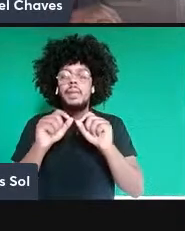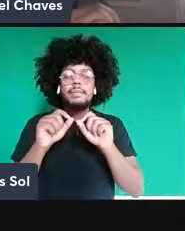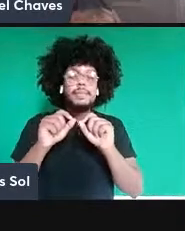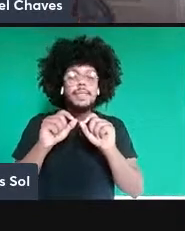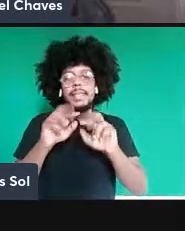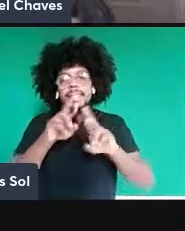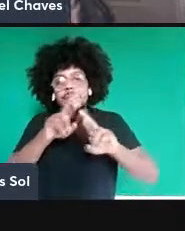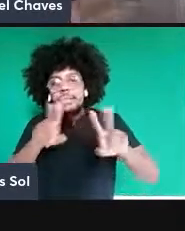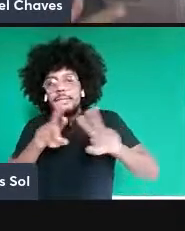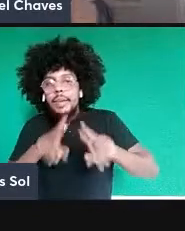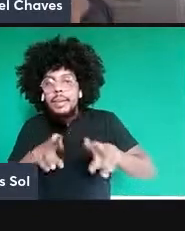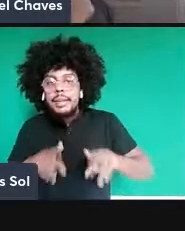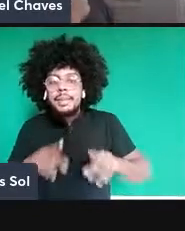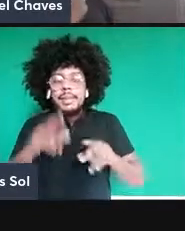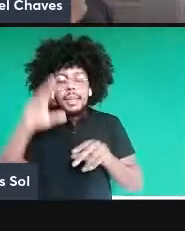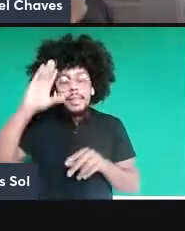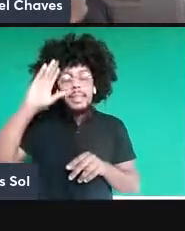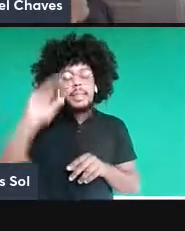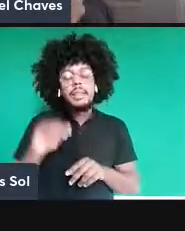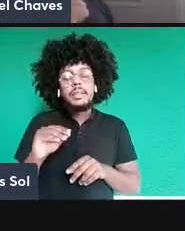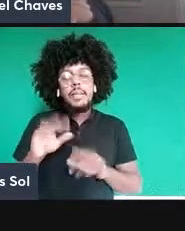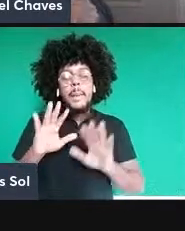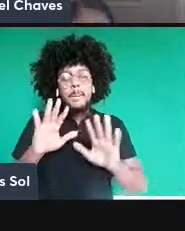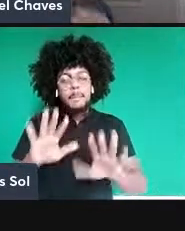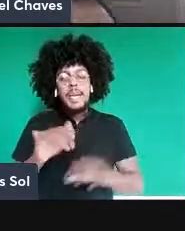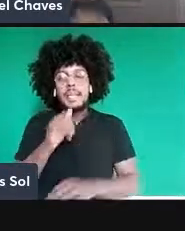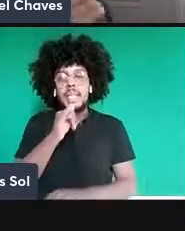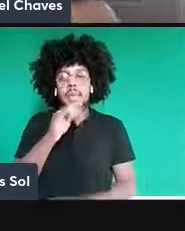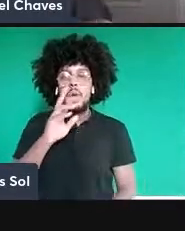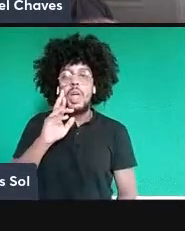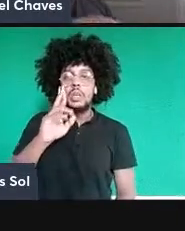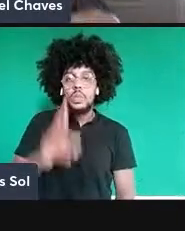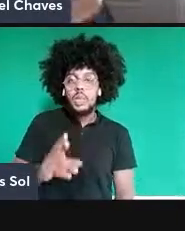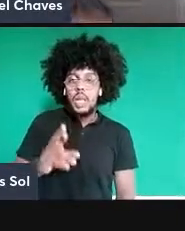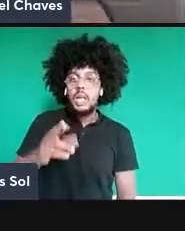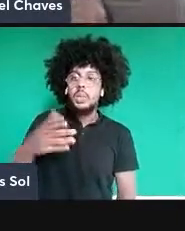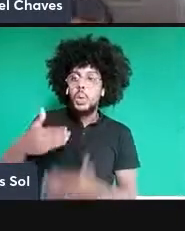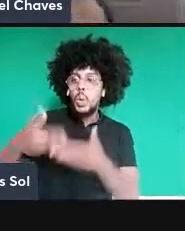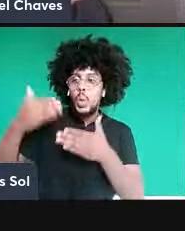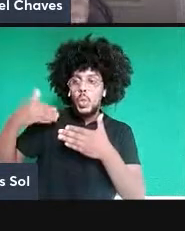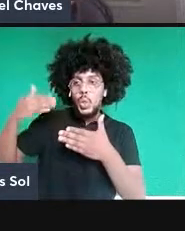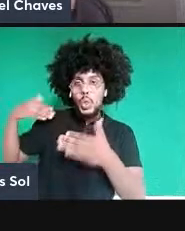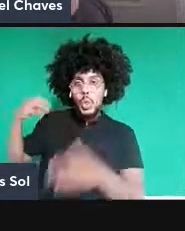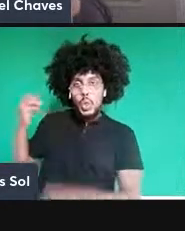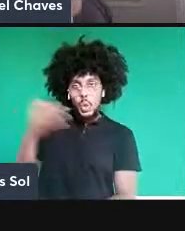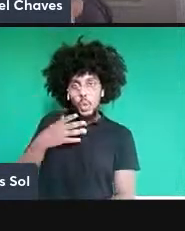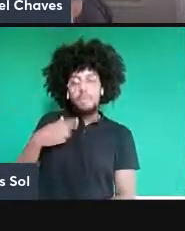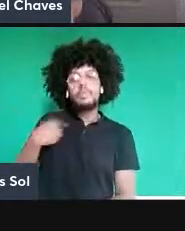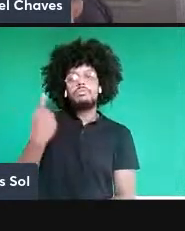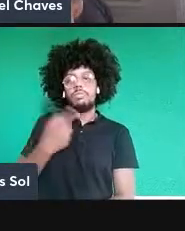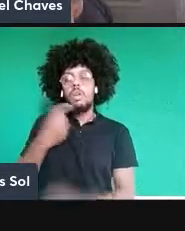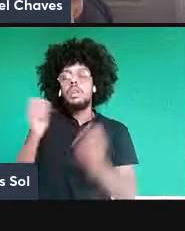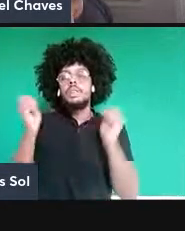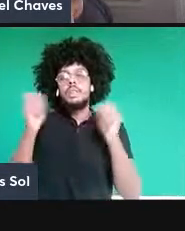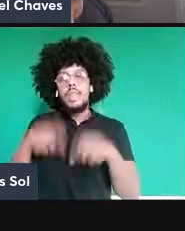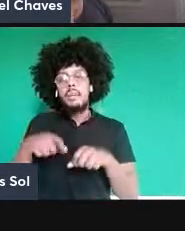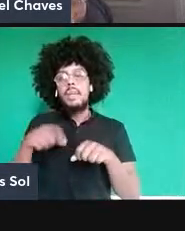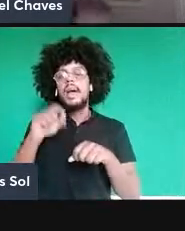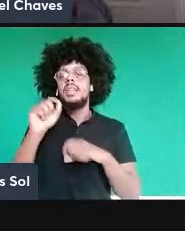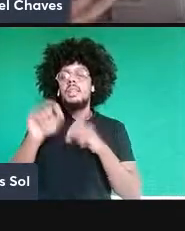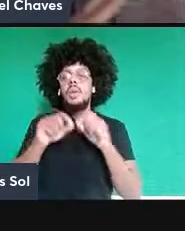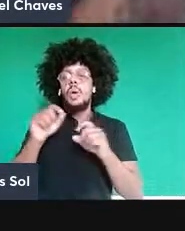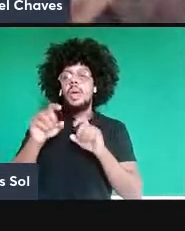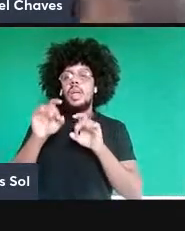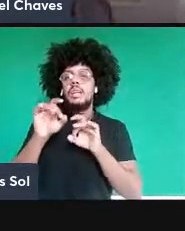fato é que resultados mais recentes nos permitem, sim, excluir algumas interpretações da mecânica